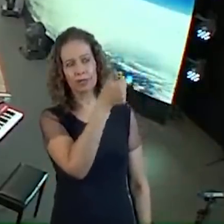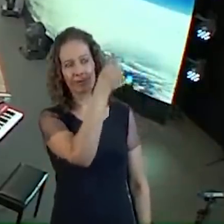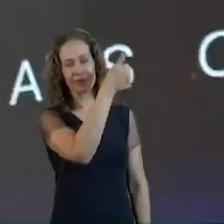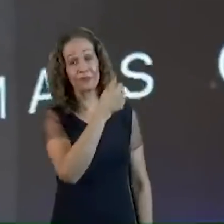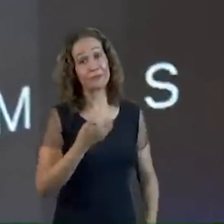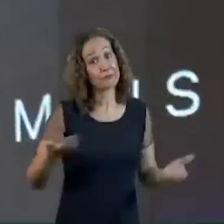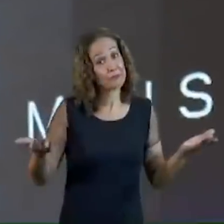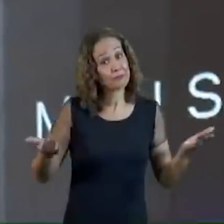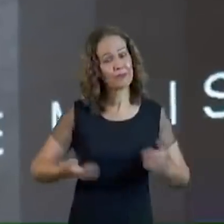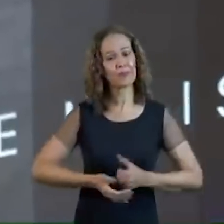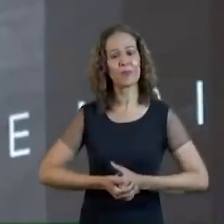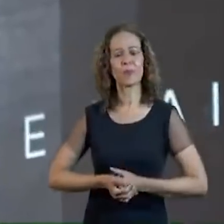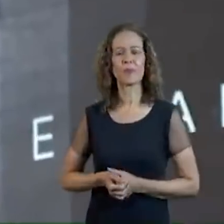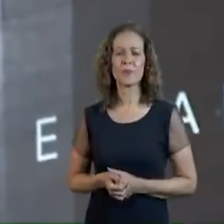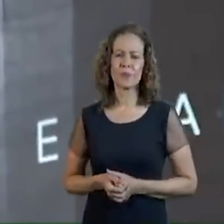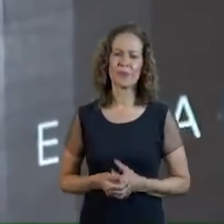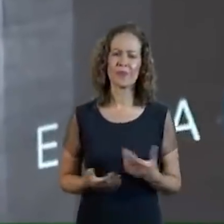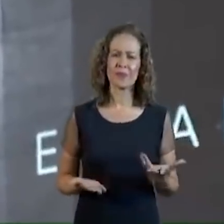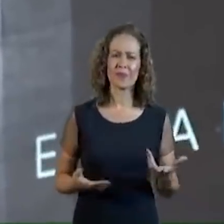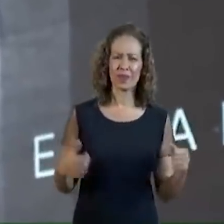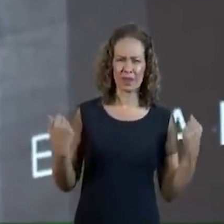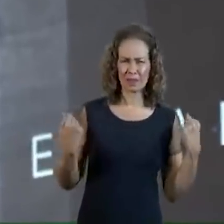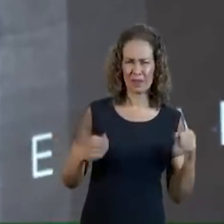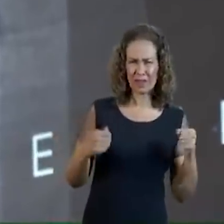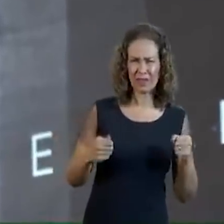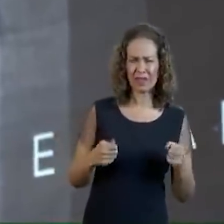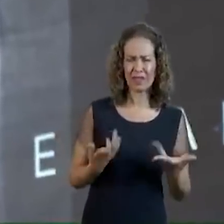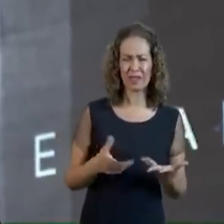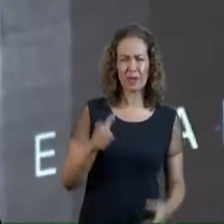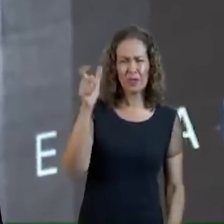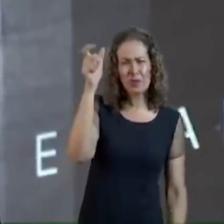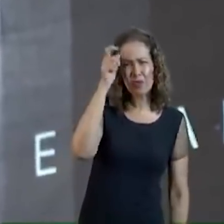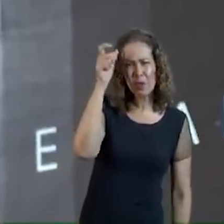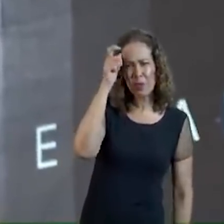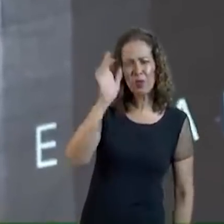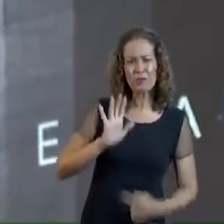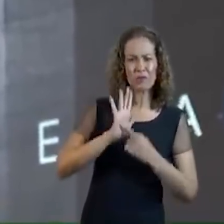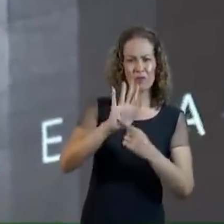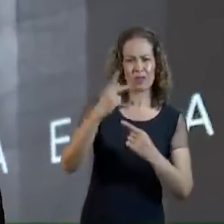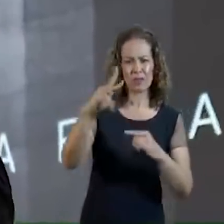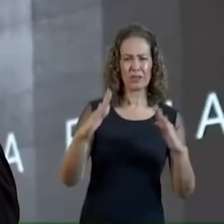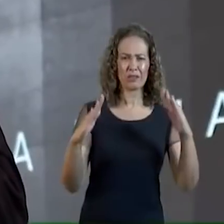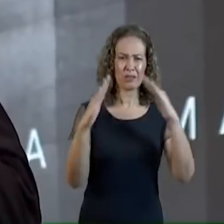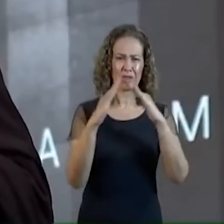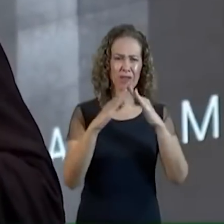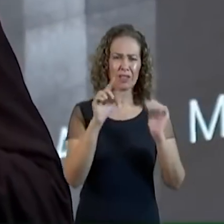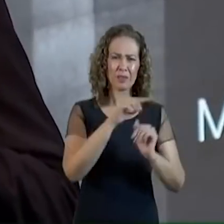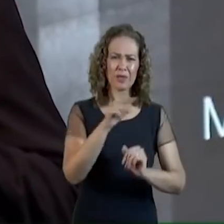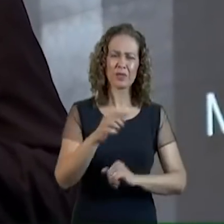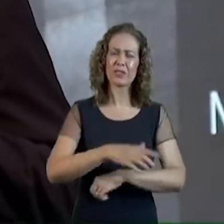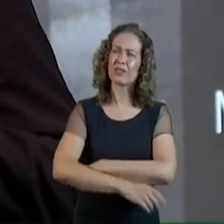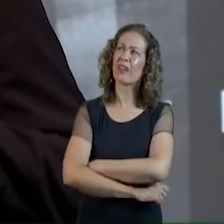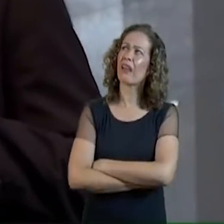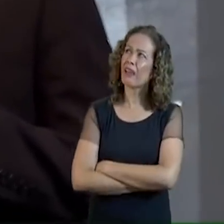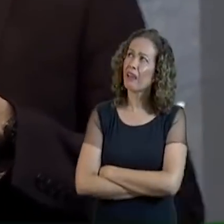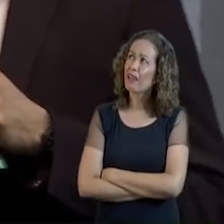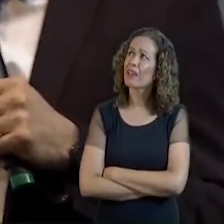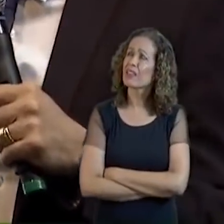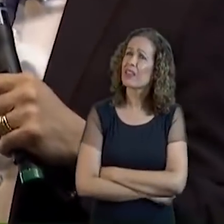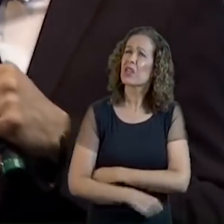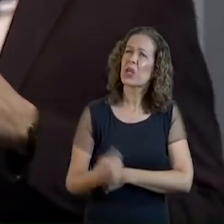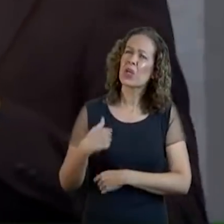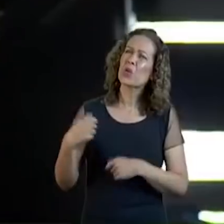Deixa eu te perguntar uma coisa Amor, vai ter que aparecer um chifrudo lá Dentro da casa Para você falar assim É, eu acho que eu tenho que passar por uma porta no céu É